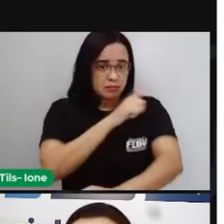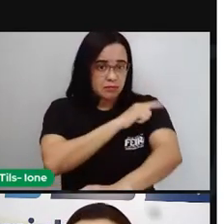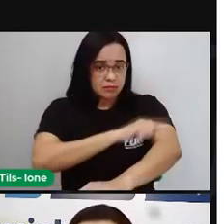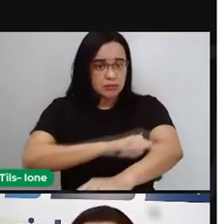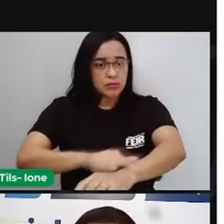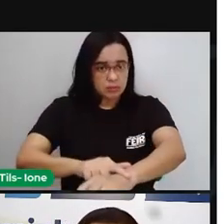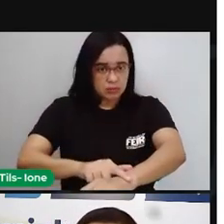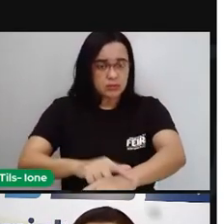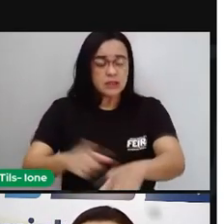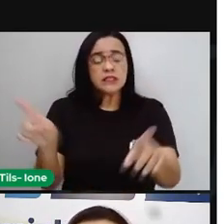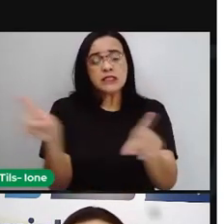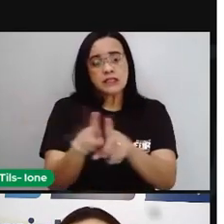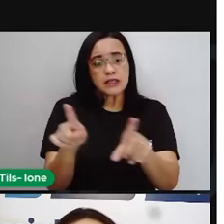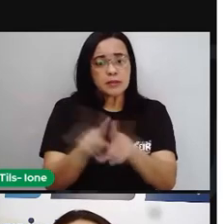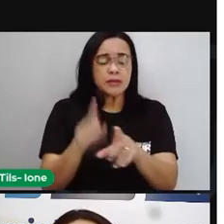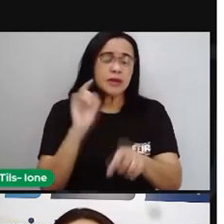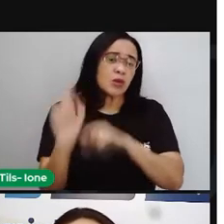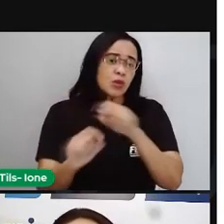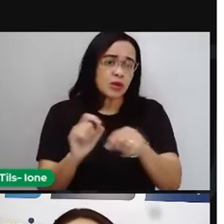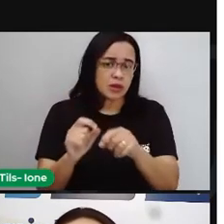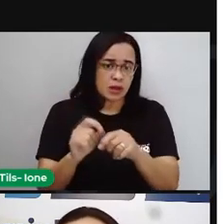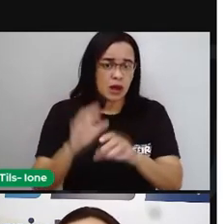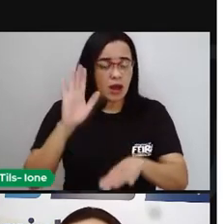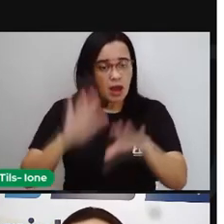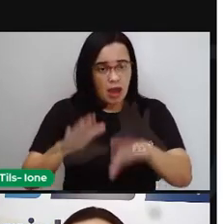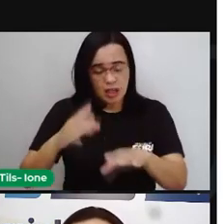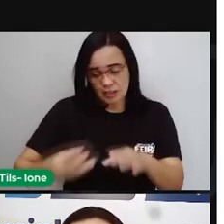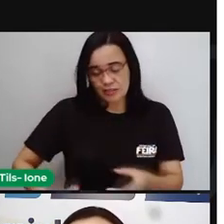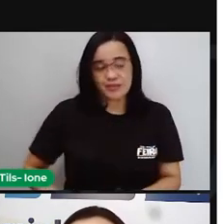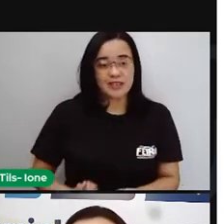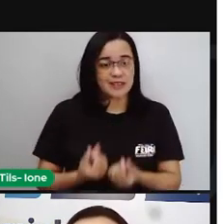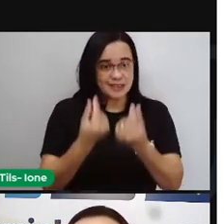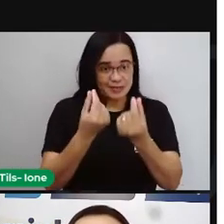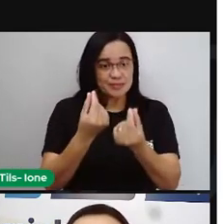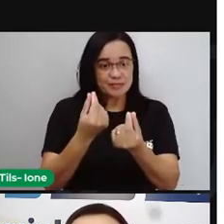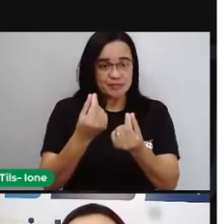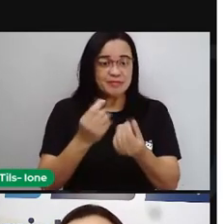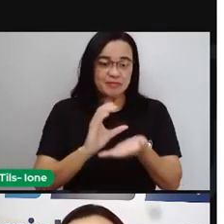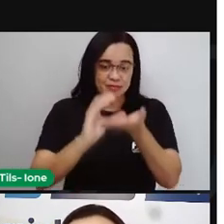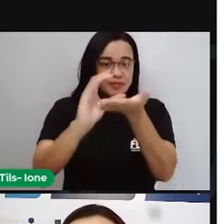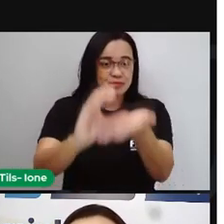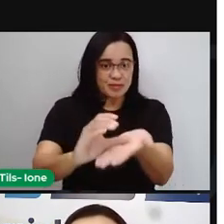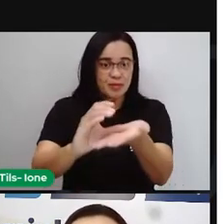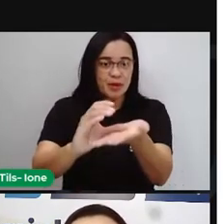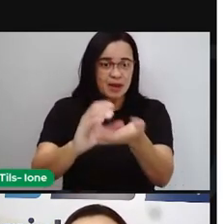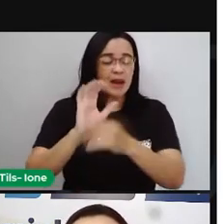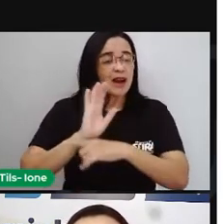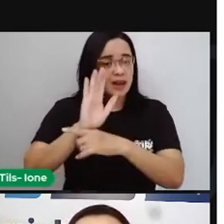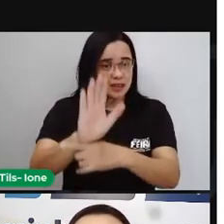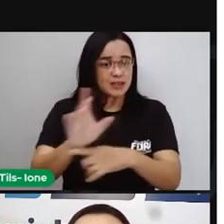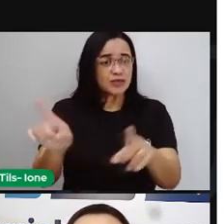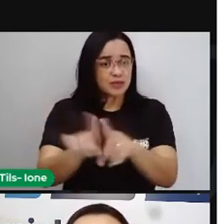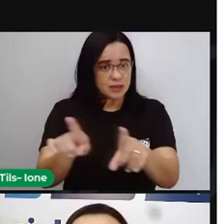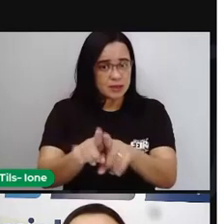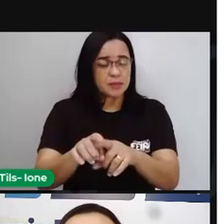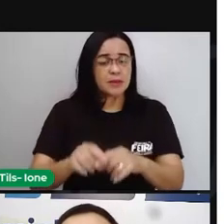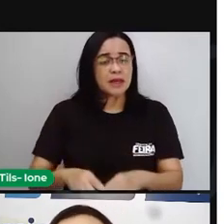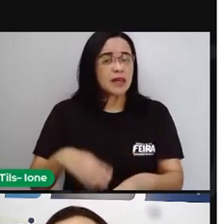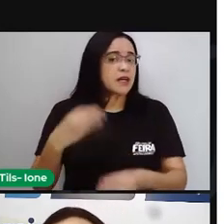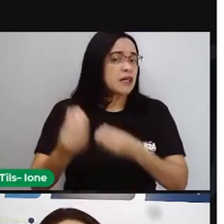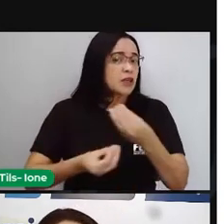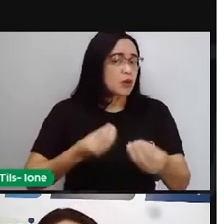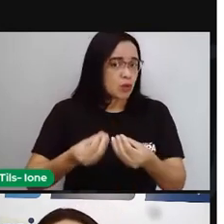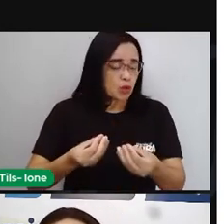o conhecimento que eles têm, né? Com o conhecimento de vida que eles têm em relação às suas experiências. E aí,